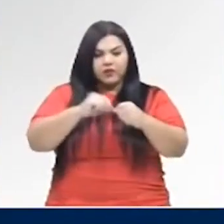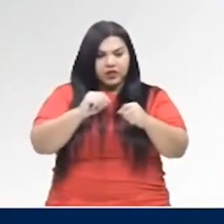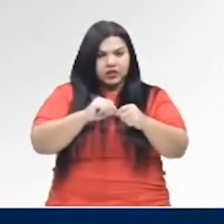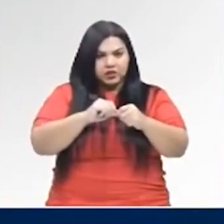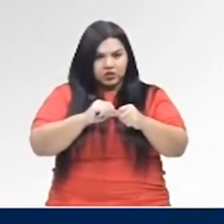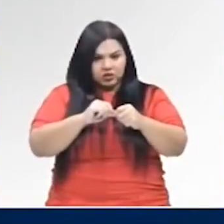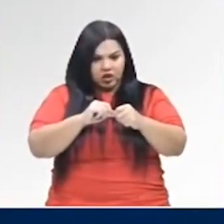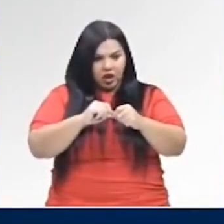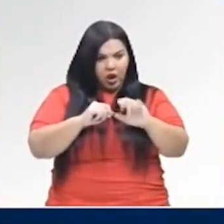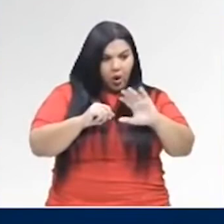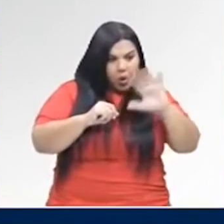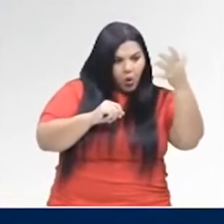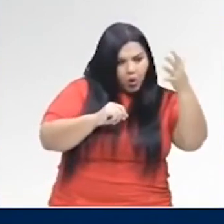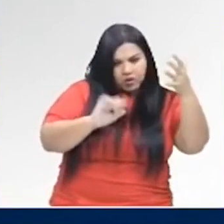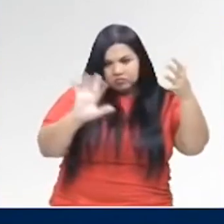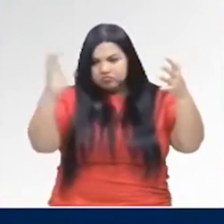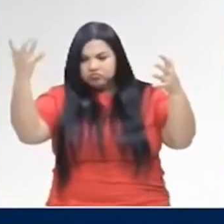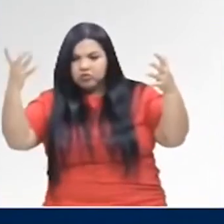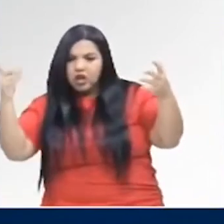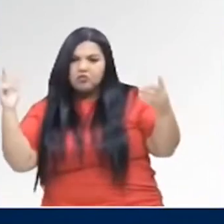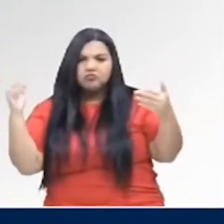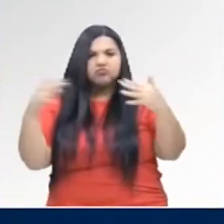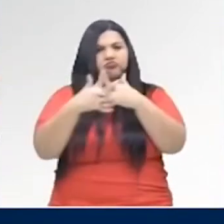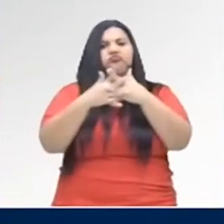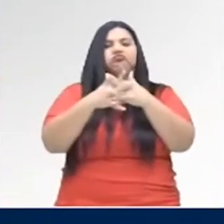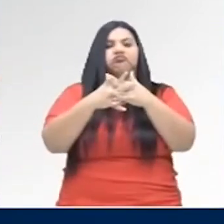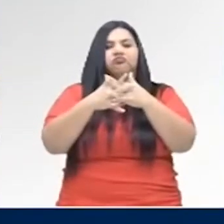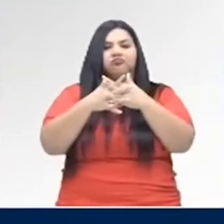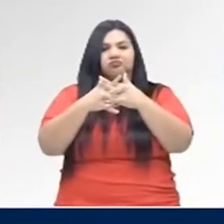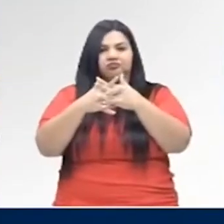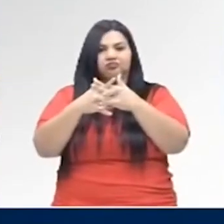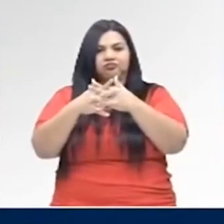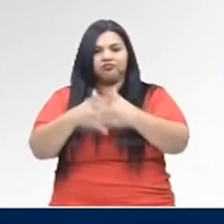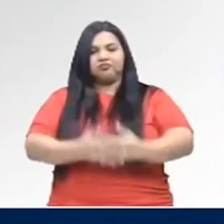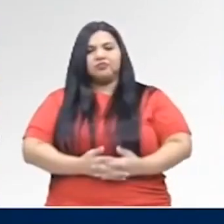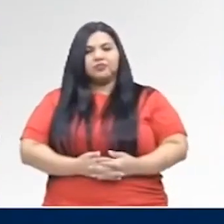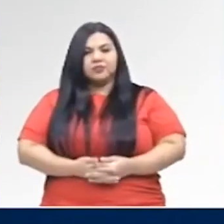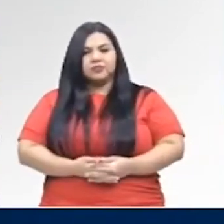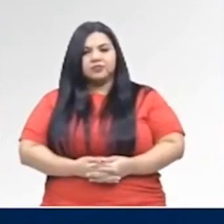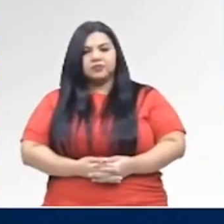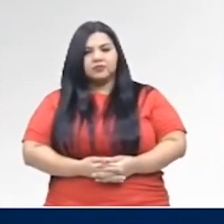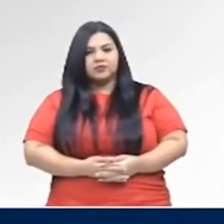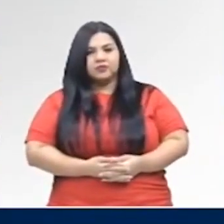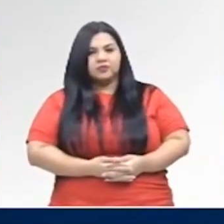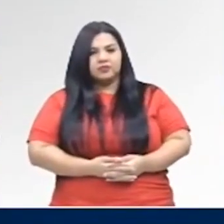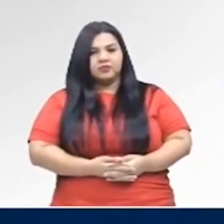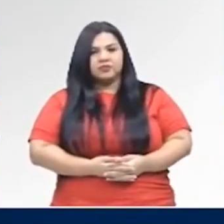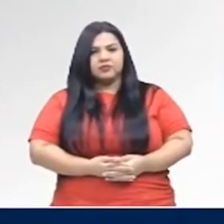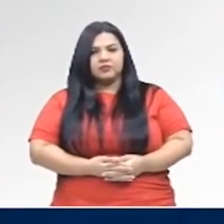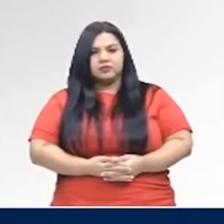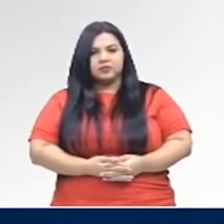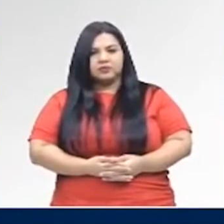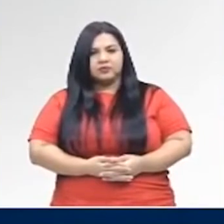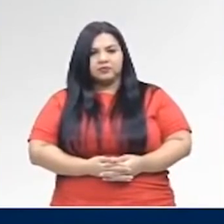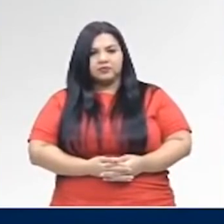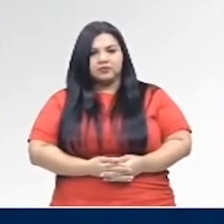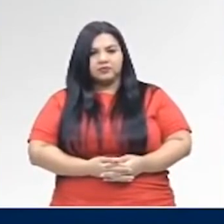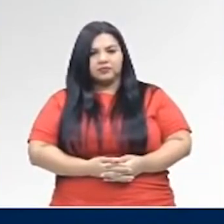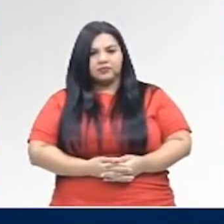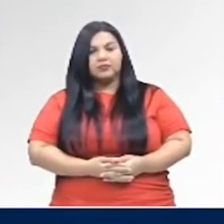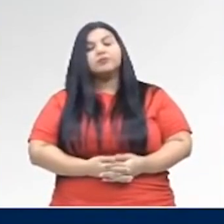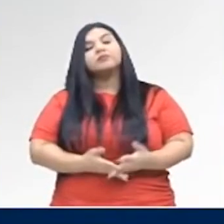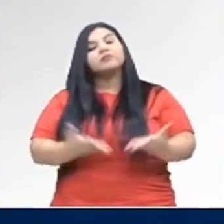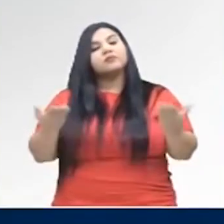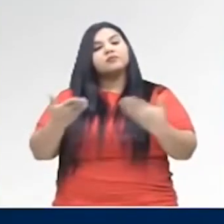acontecer o outro. É como se a ação tivesse sido interrompida. Agora, o pretérito perfeito. Vamos